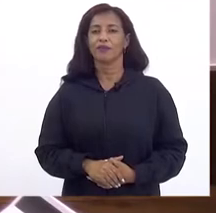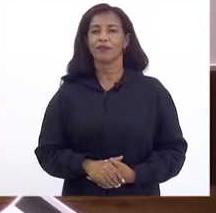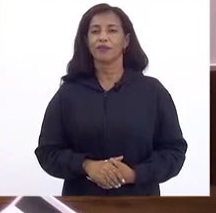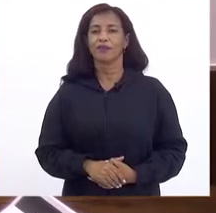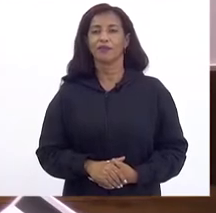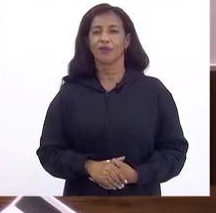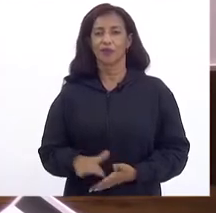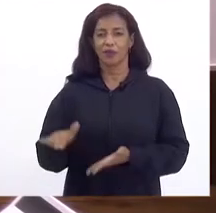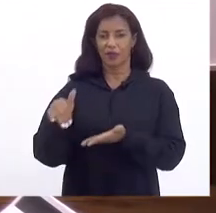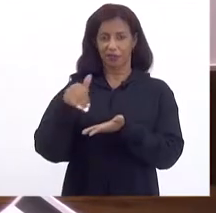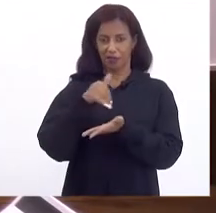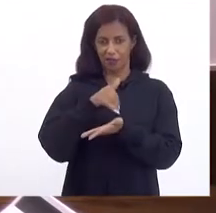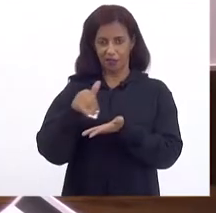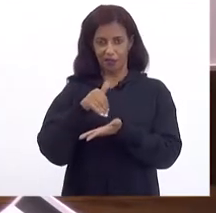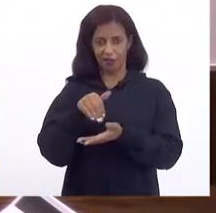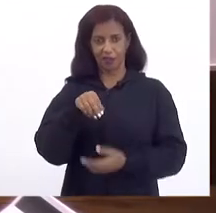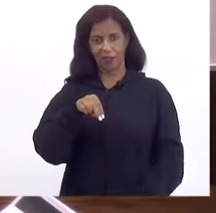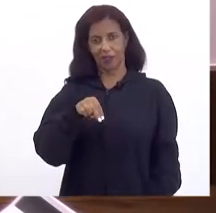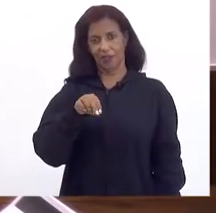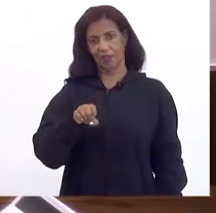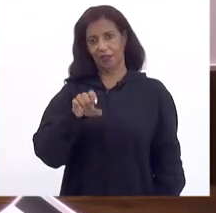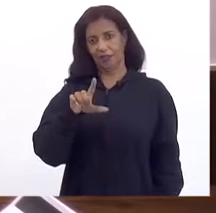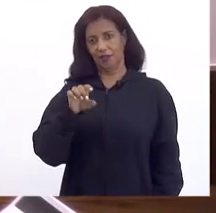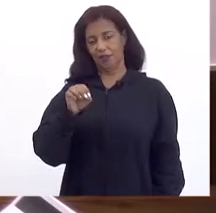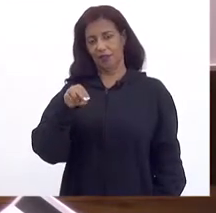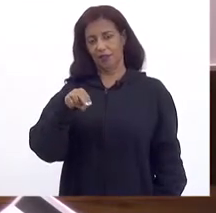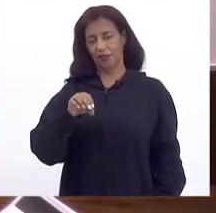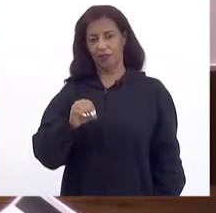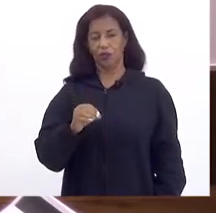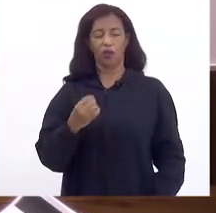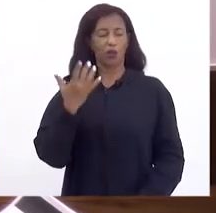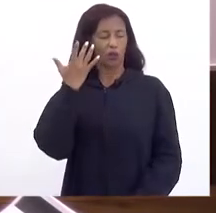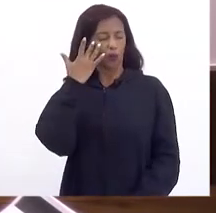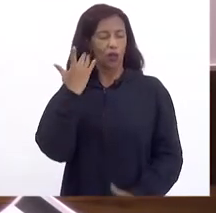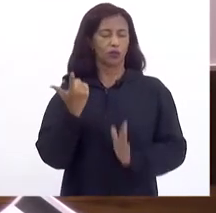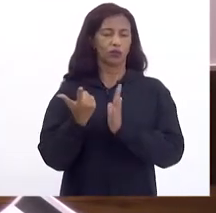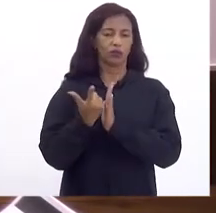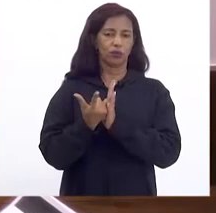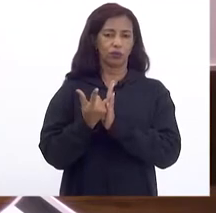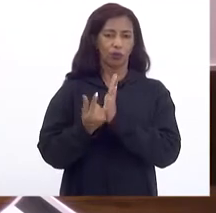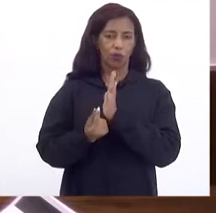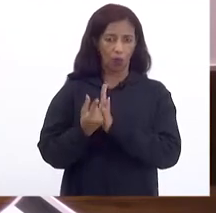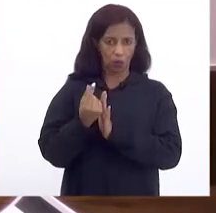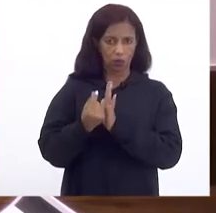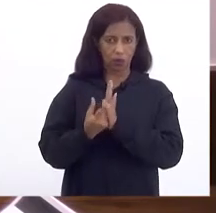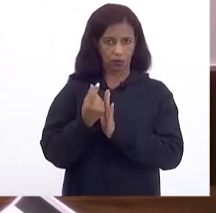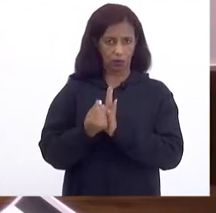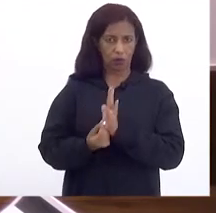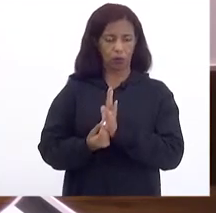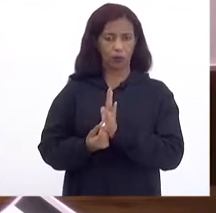Secretário Nelson Rocha Eu acho que o orçamento Público E A